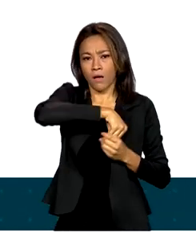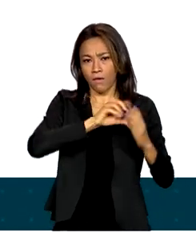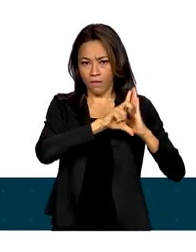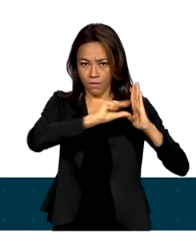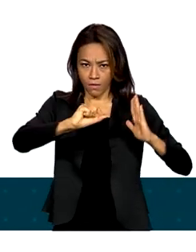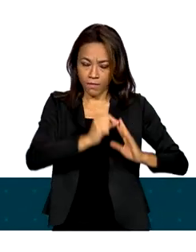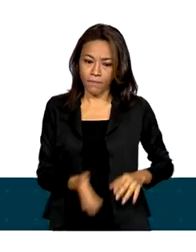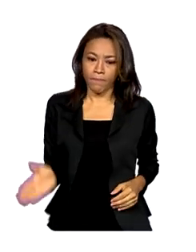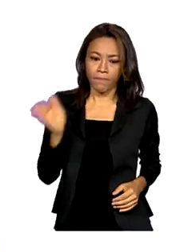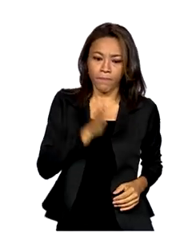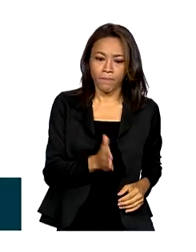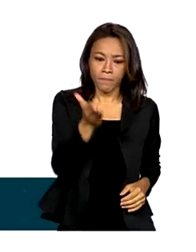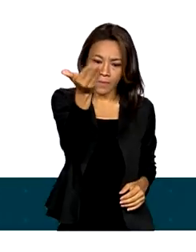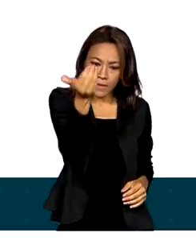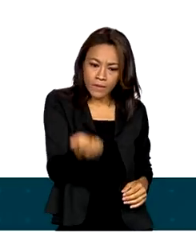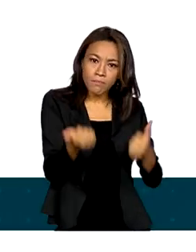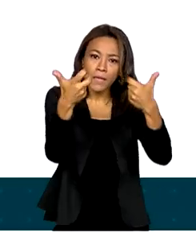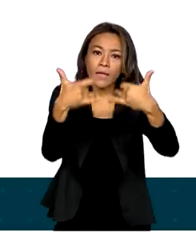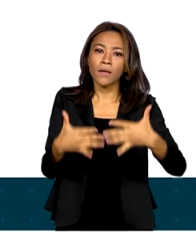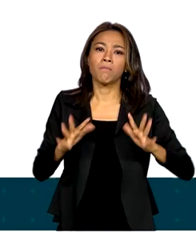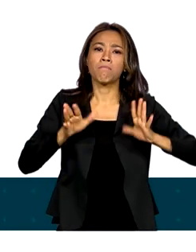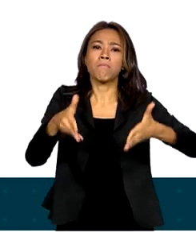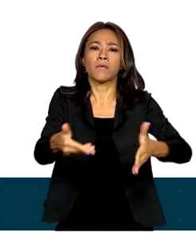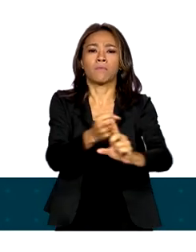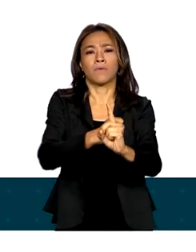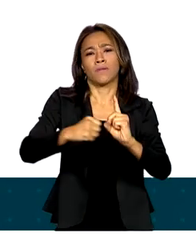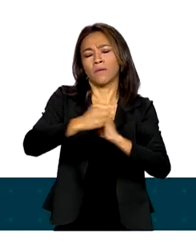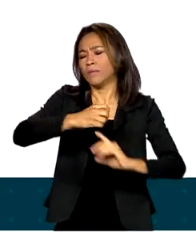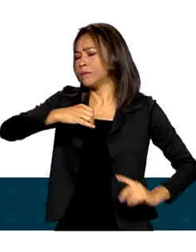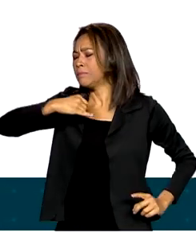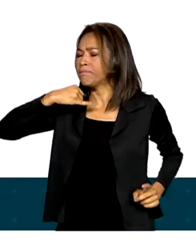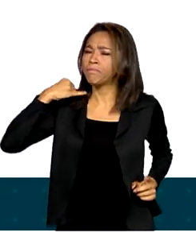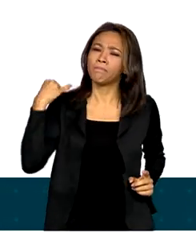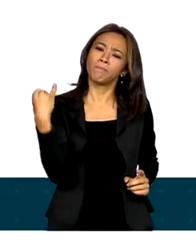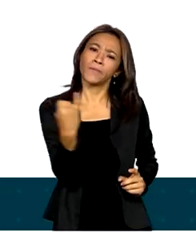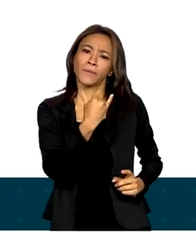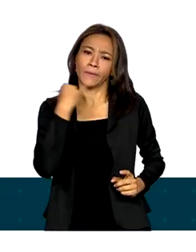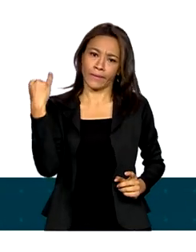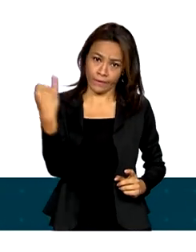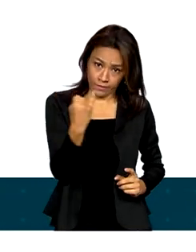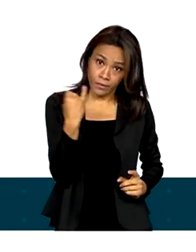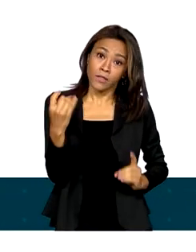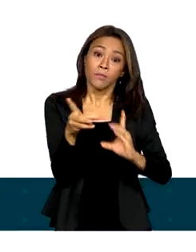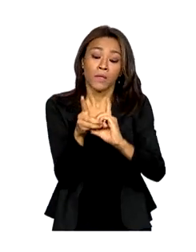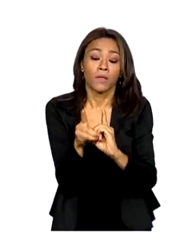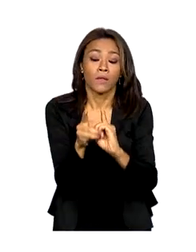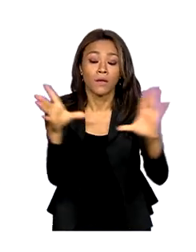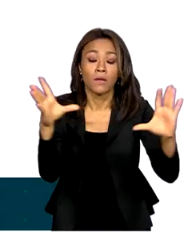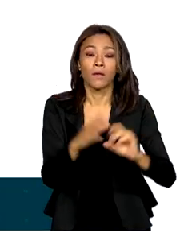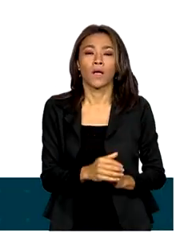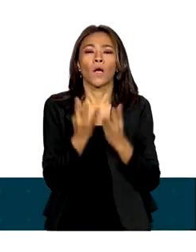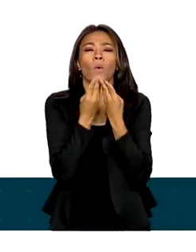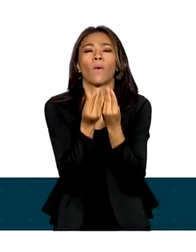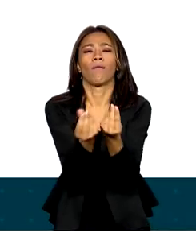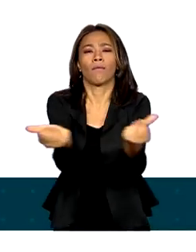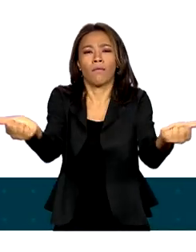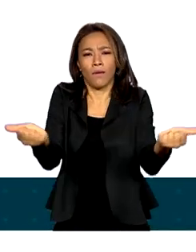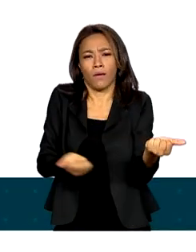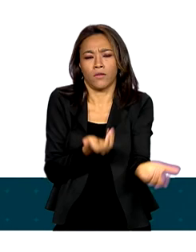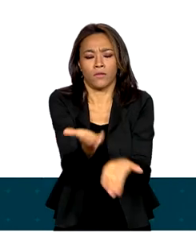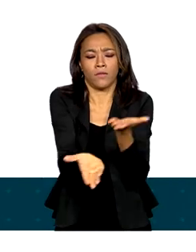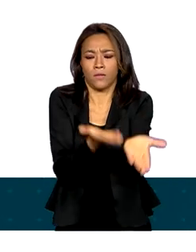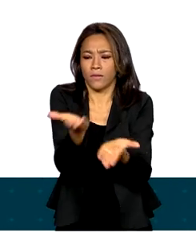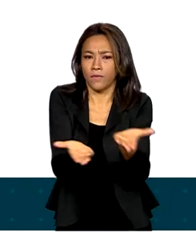Participação social é essencial para o Estado Democrático de Direito, a qualidade do serviço público e o